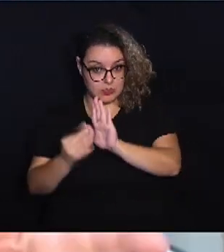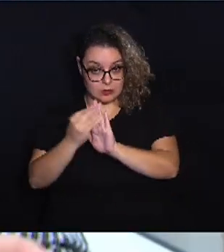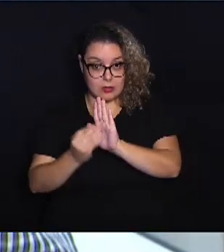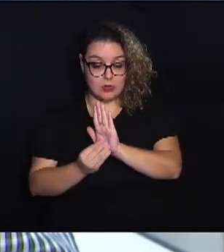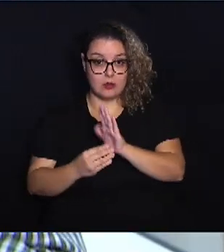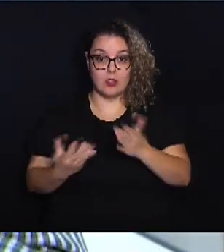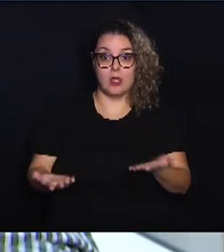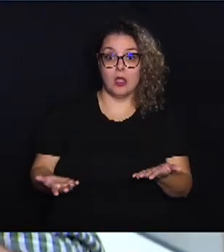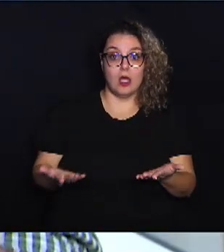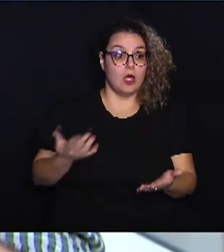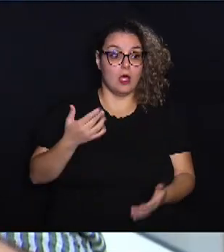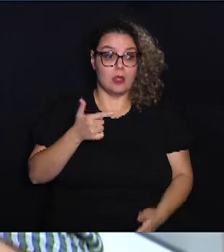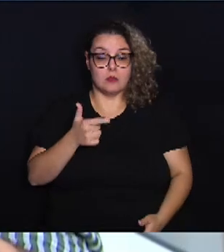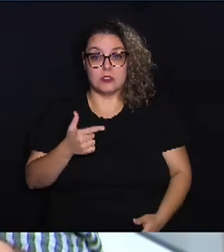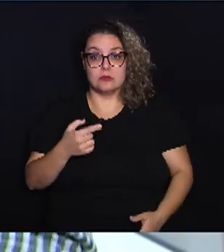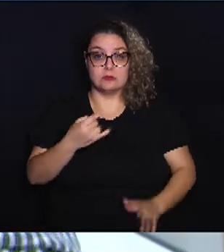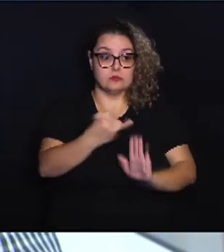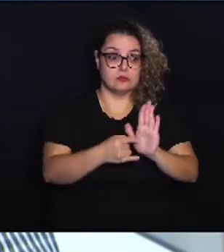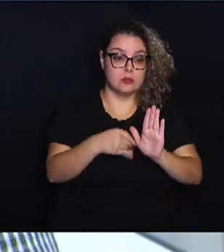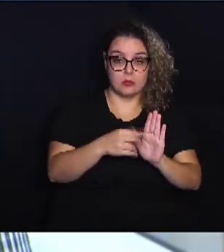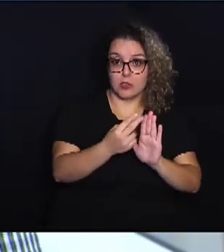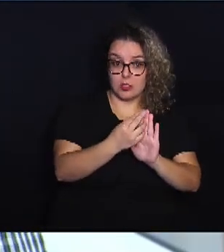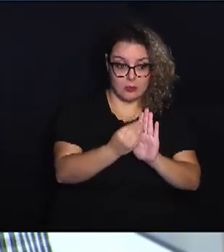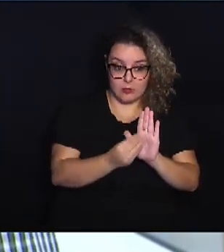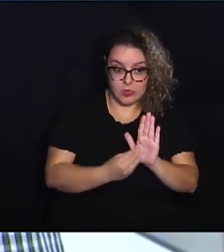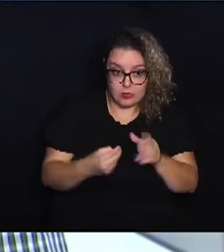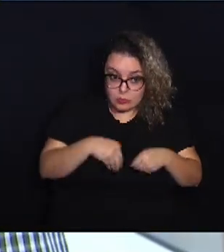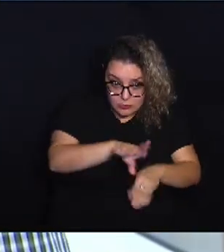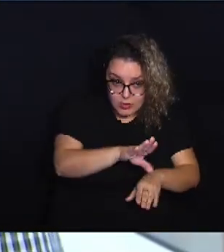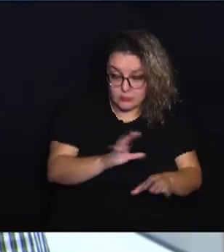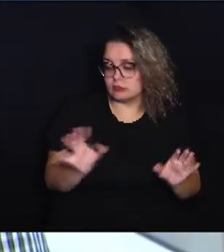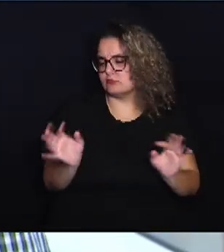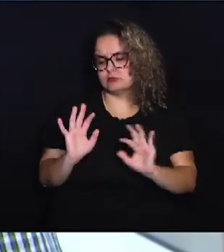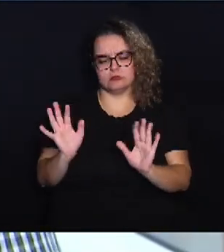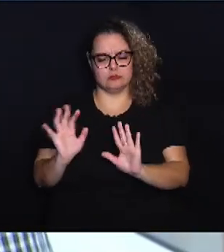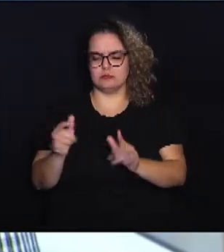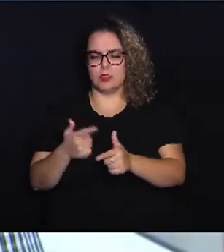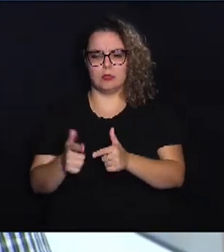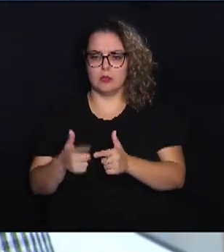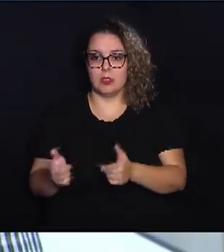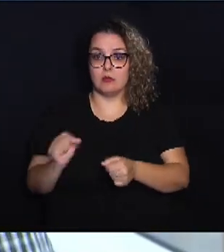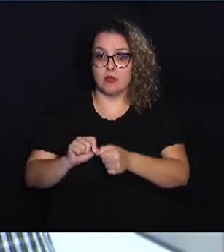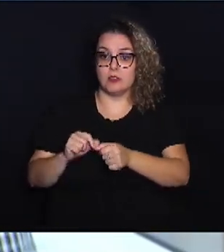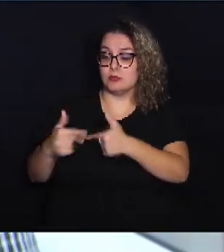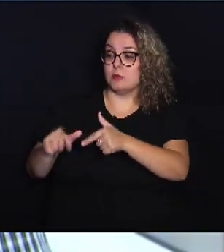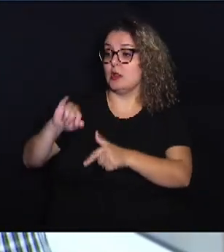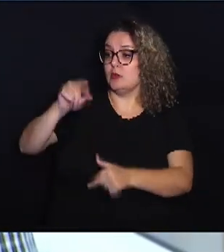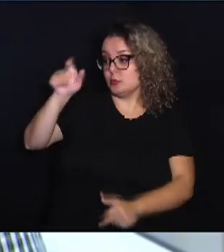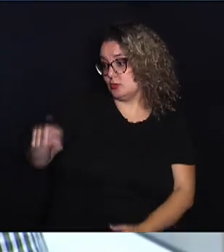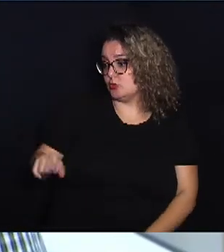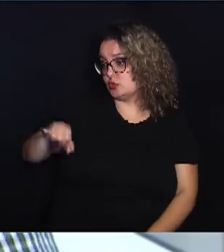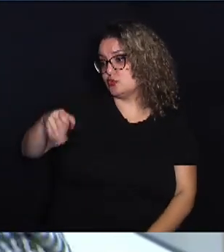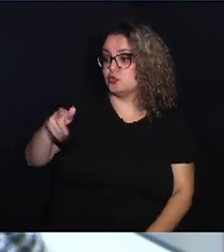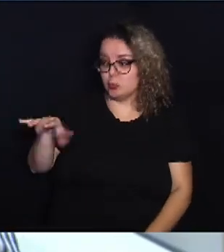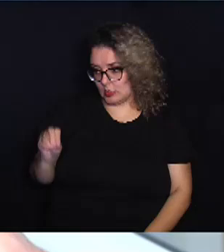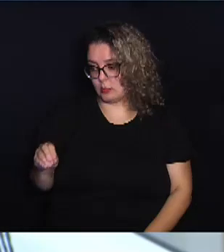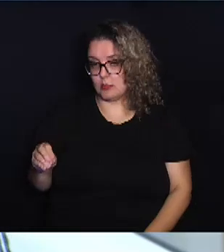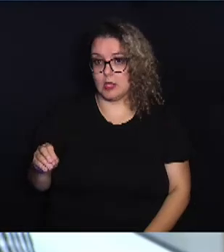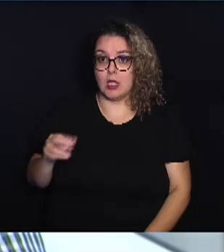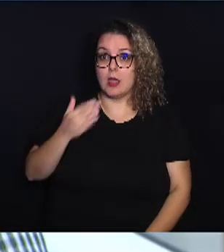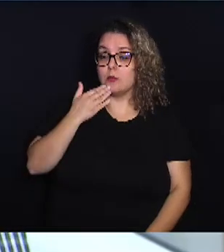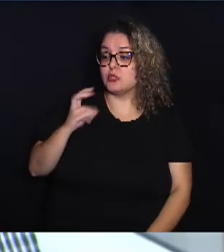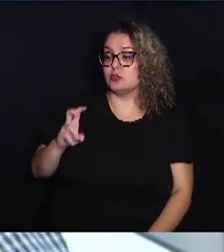Ah, mas eu não emiti, não tem problema. Foi lá, fez um trabalho para o seu João, o seu João, você cobrou R$ 500,00.